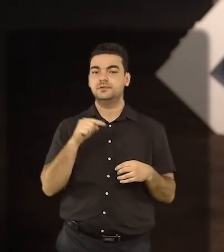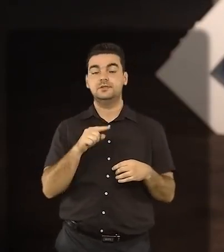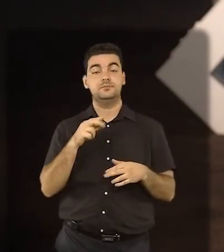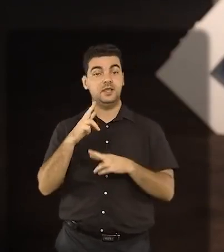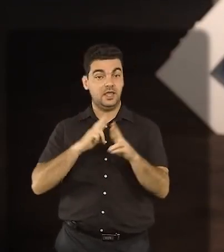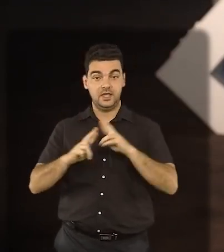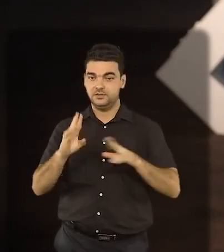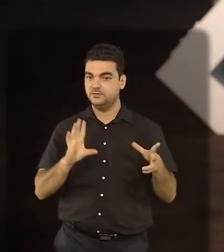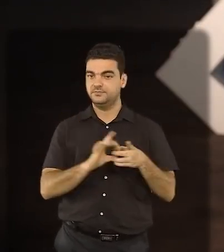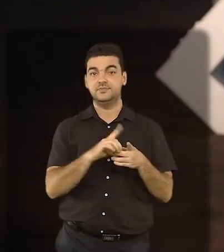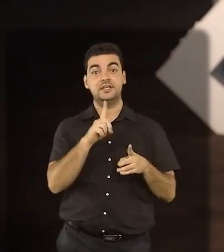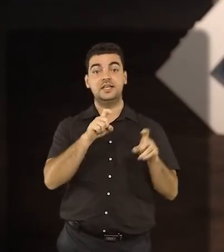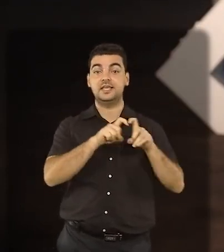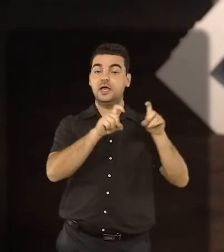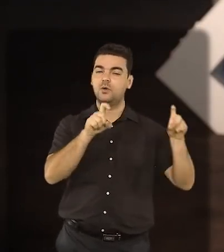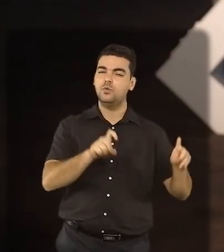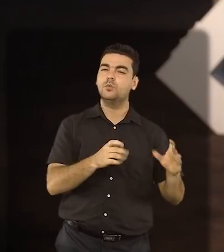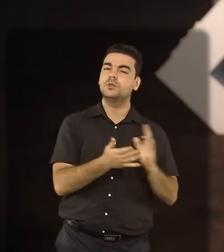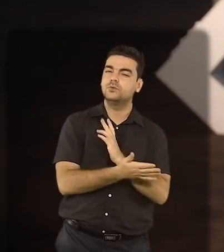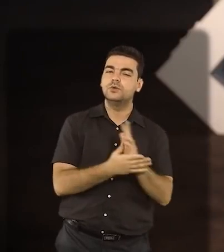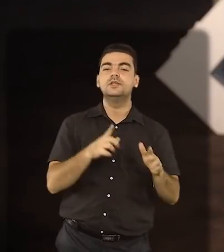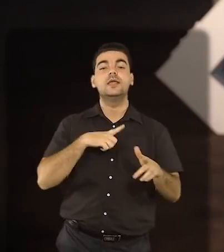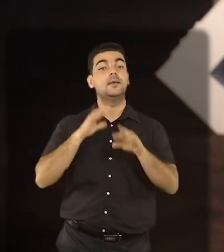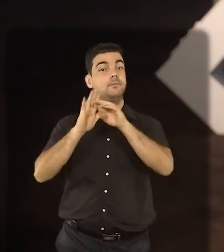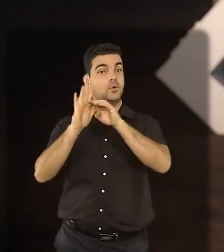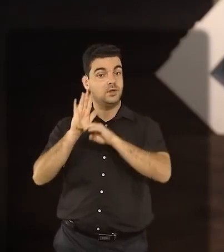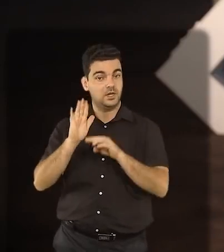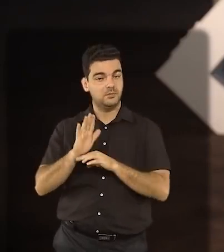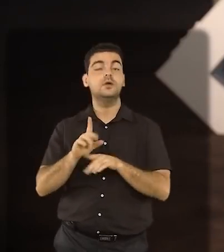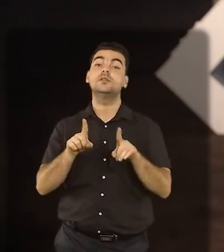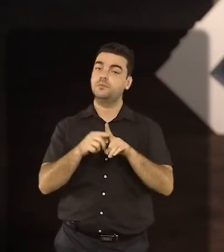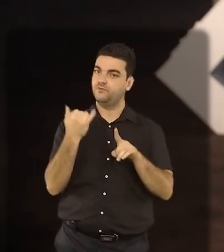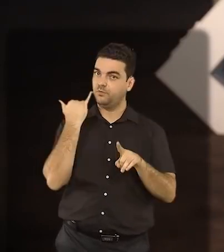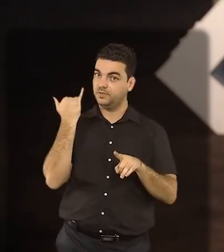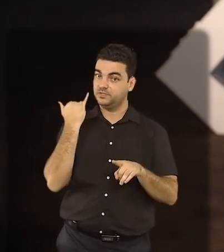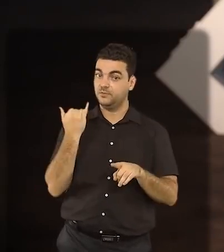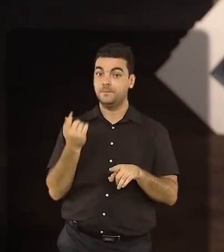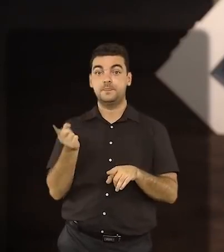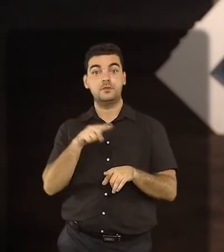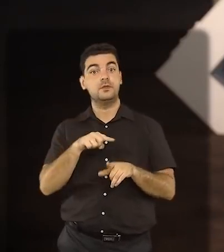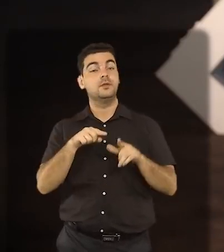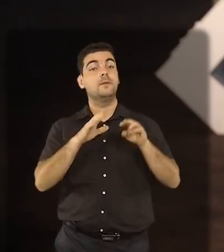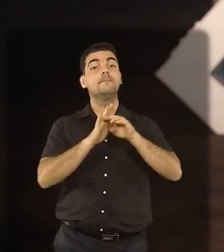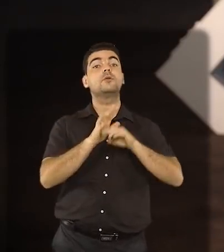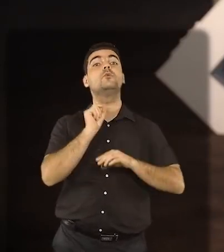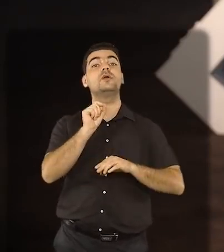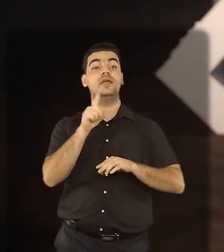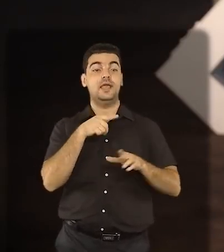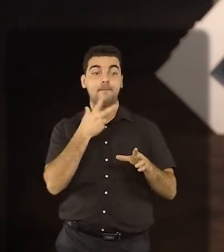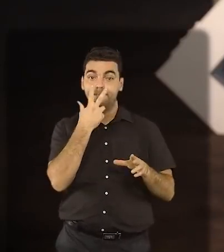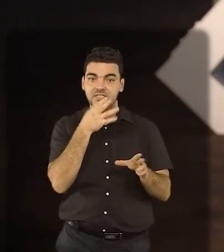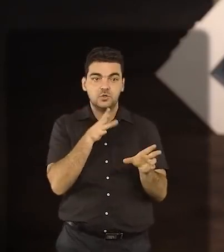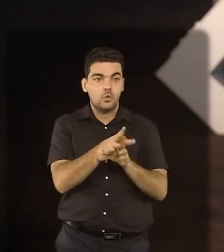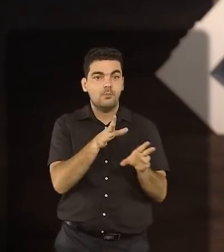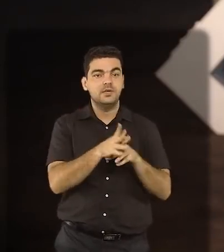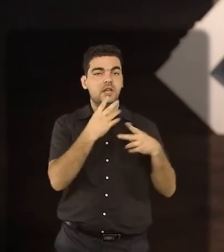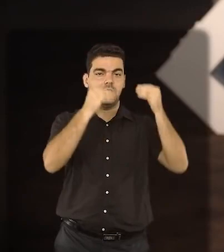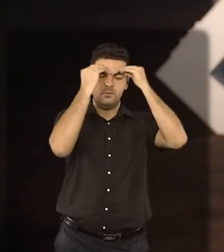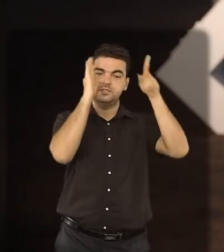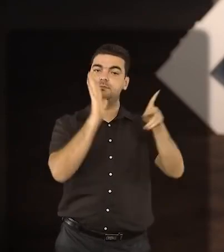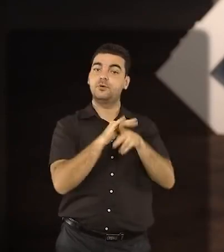rede. Computadores operam com programas e com dados. Programas são as instruções em linguagem